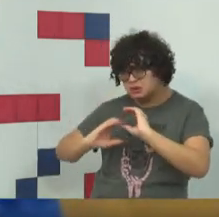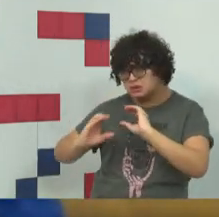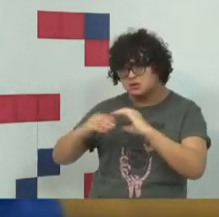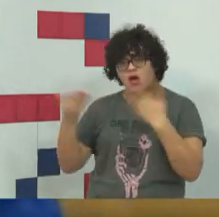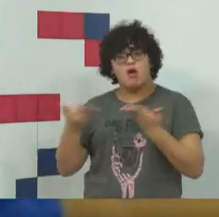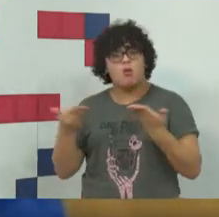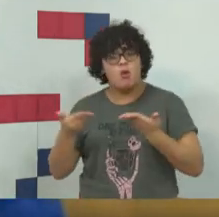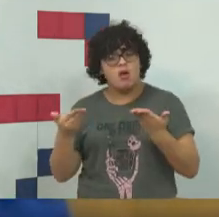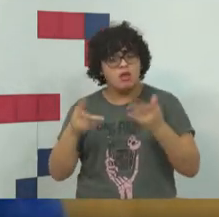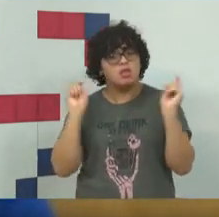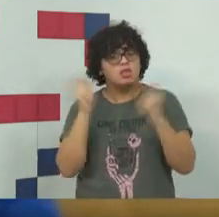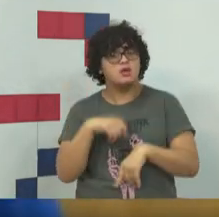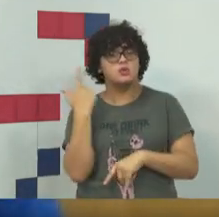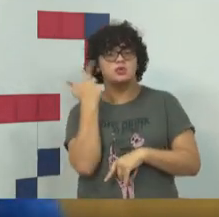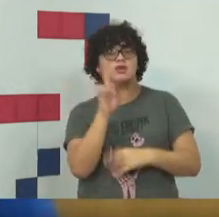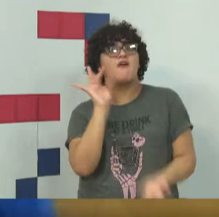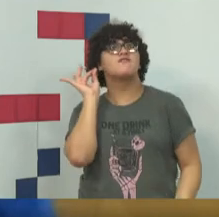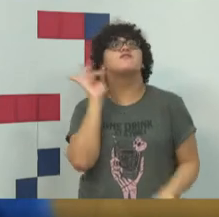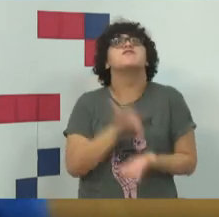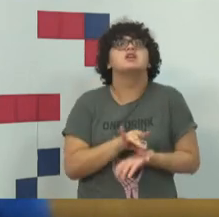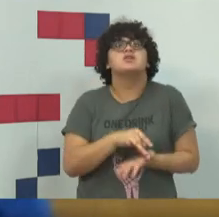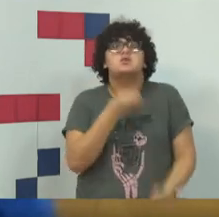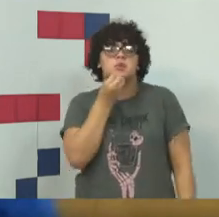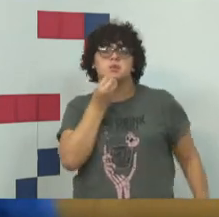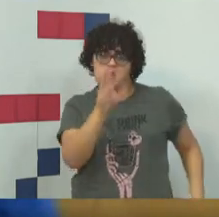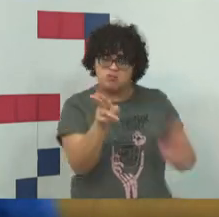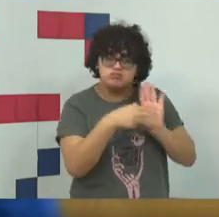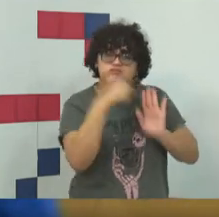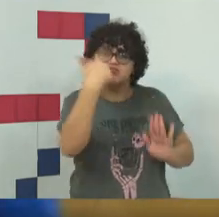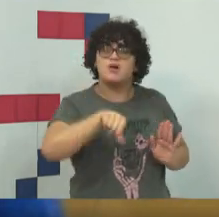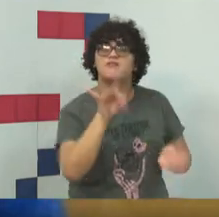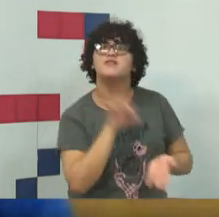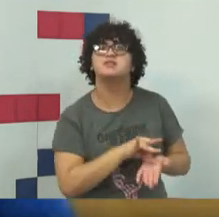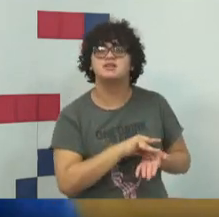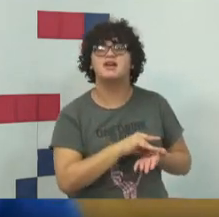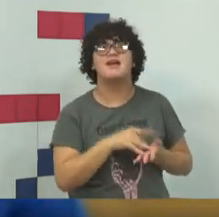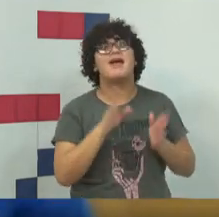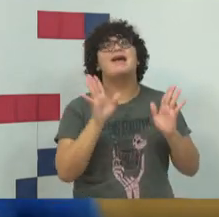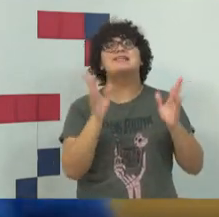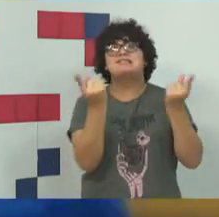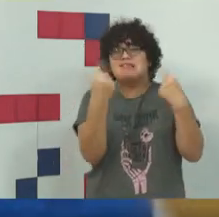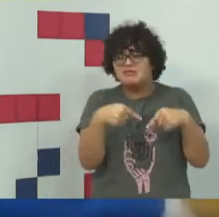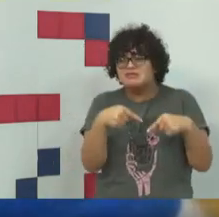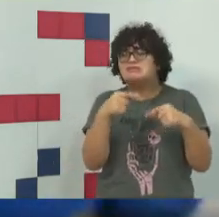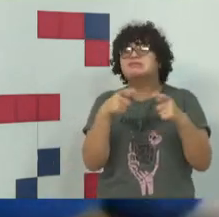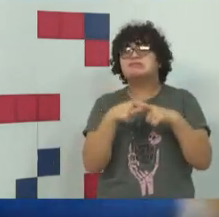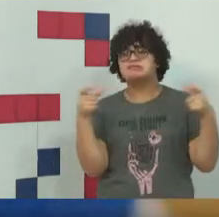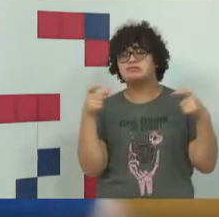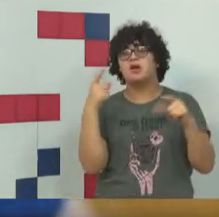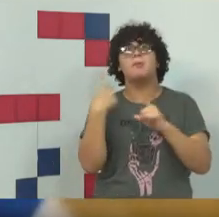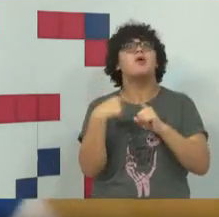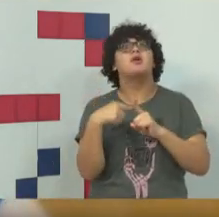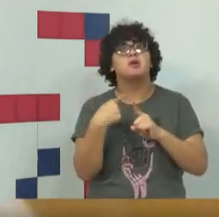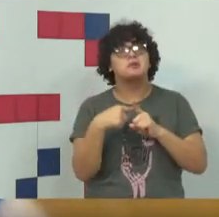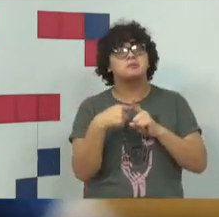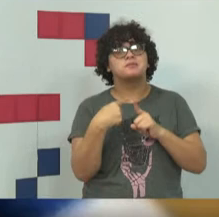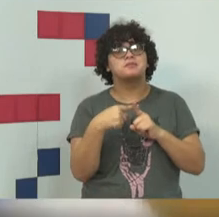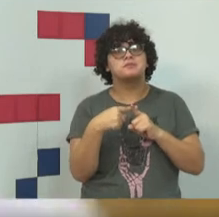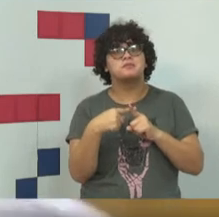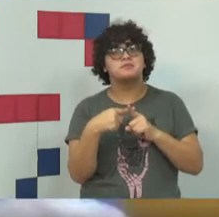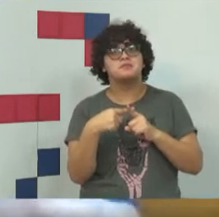social, garantir a verdade, é sempre, um desafio enorme, por quê? Porque